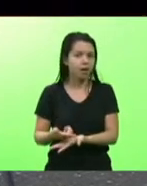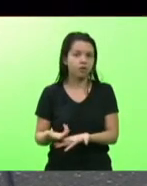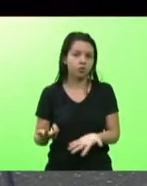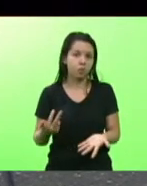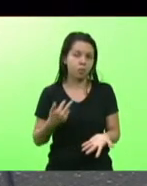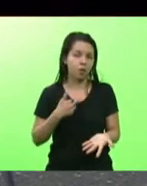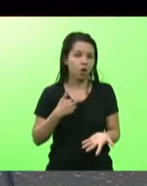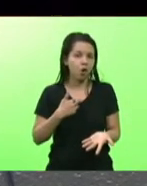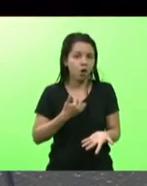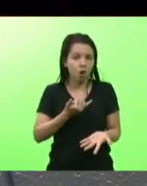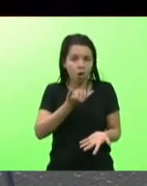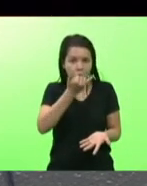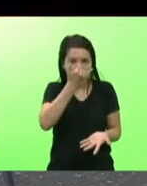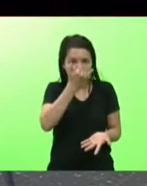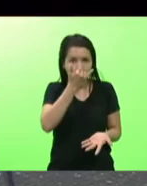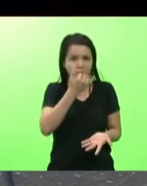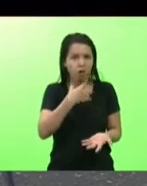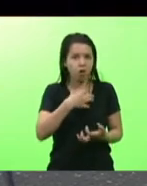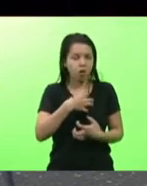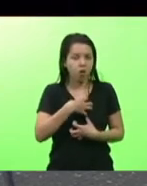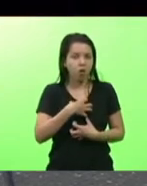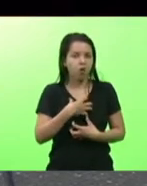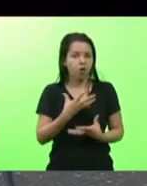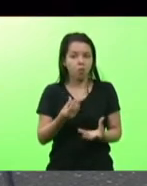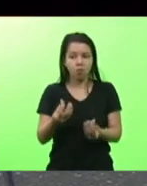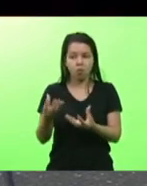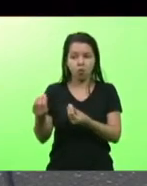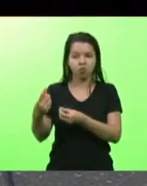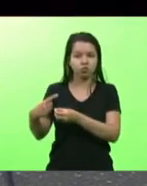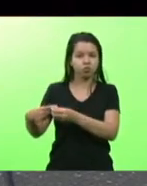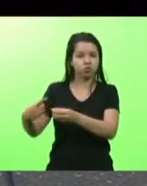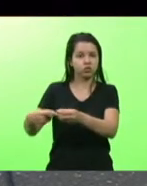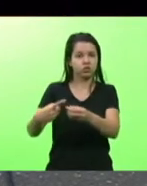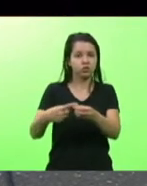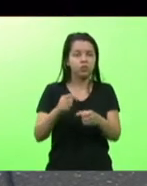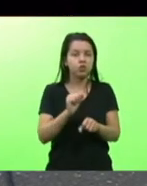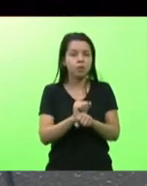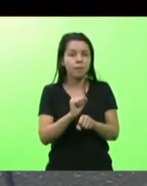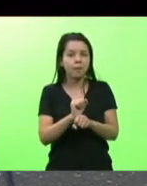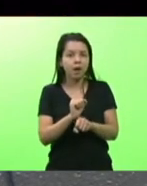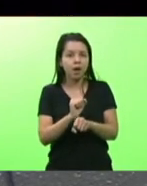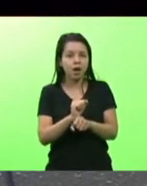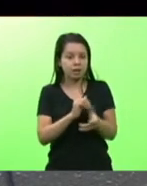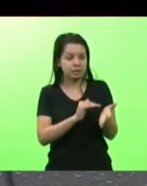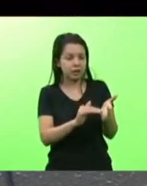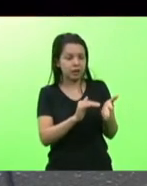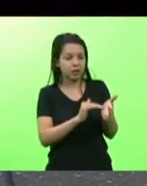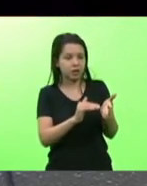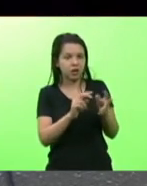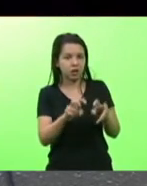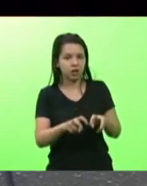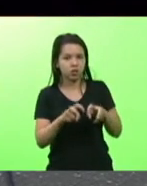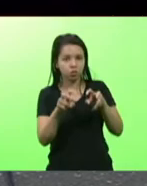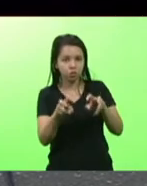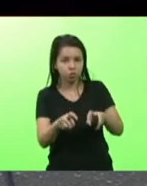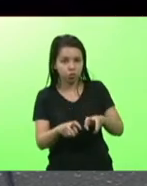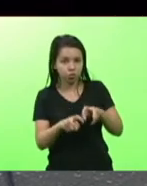frustrando quantos municípios que aguardam por parte da Secretaria de Agricultura